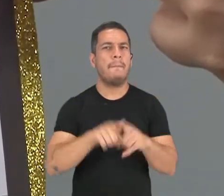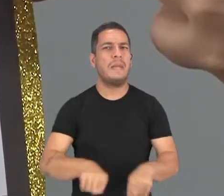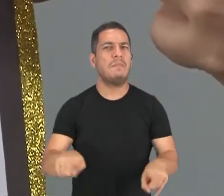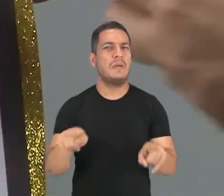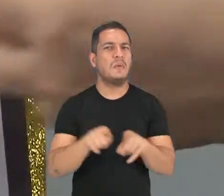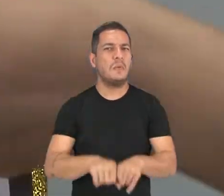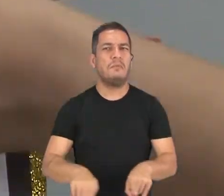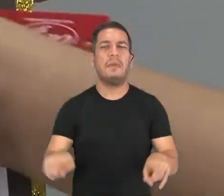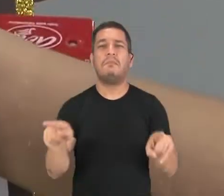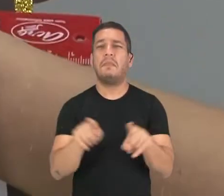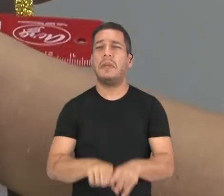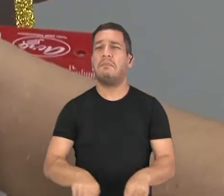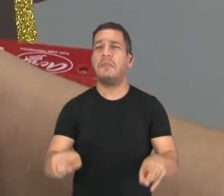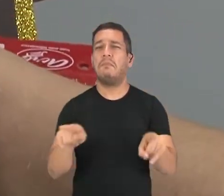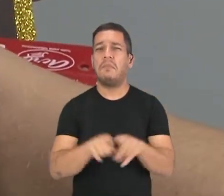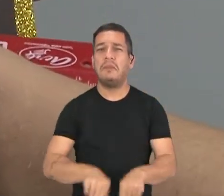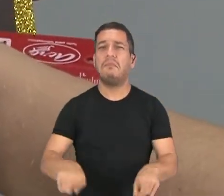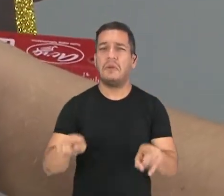insistentemente.